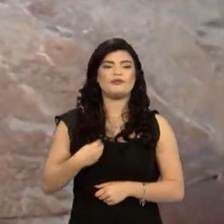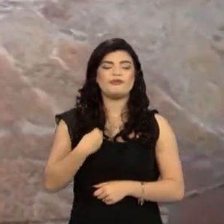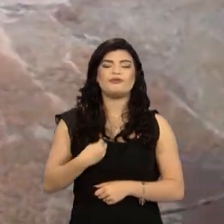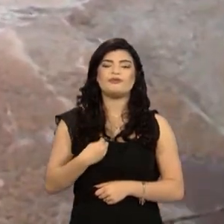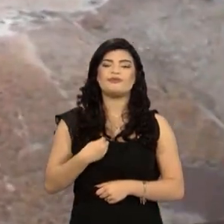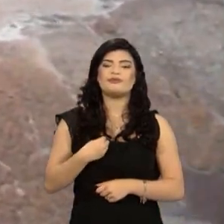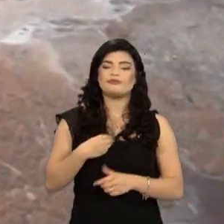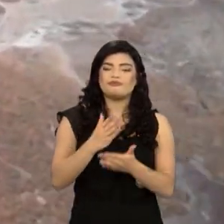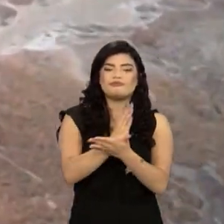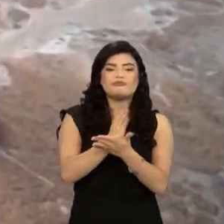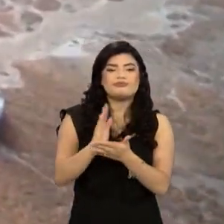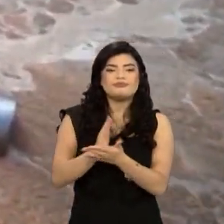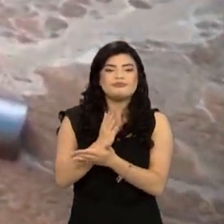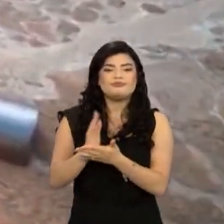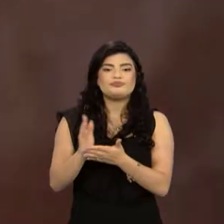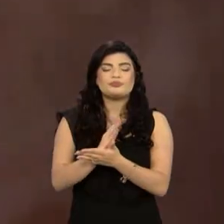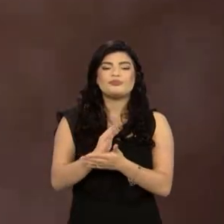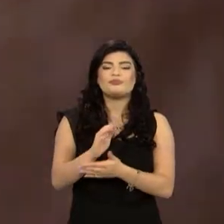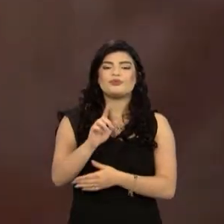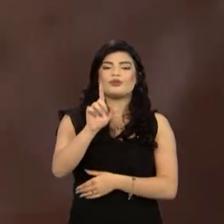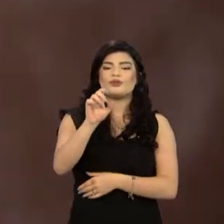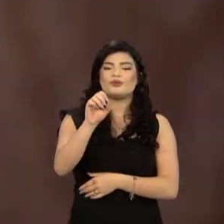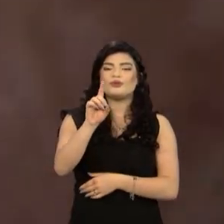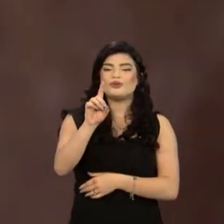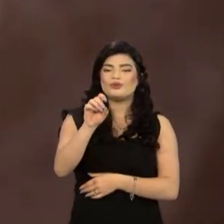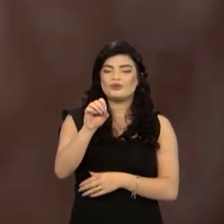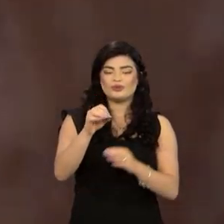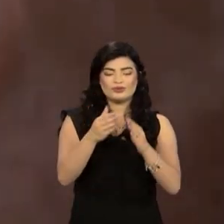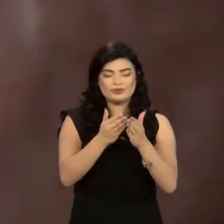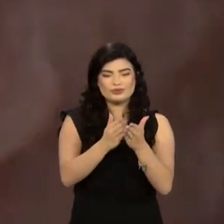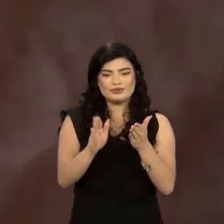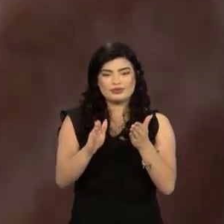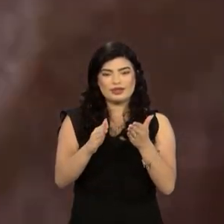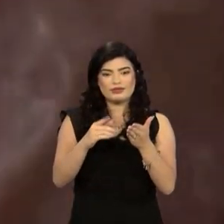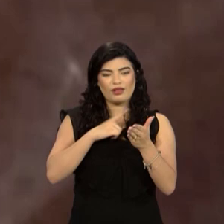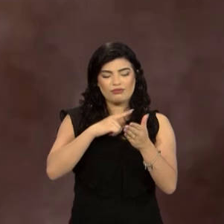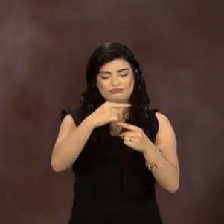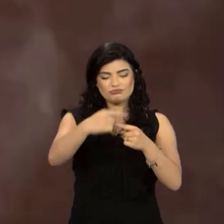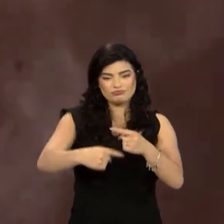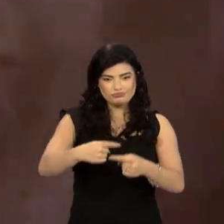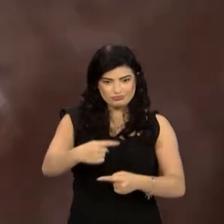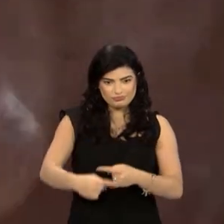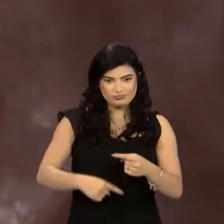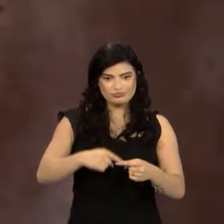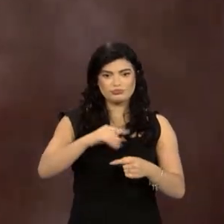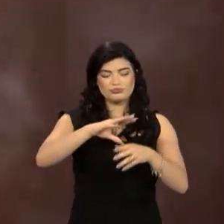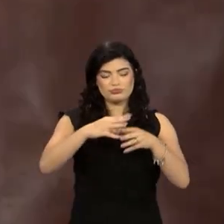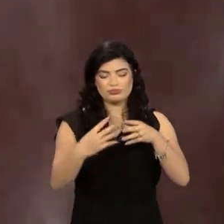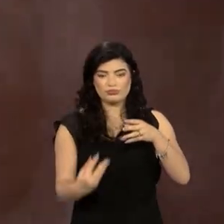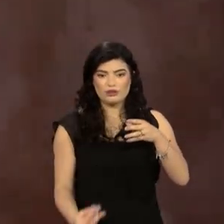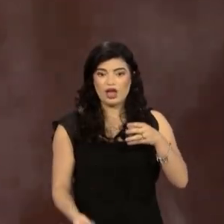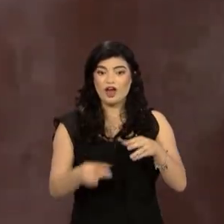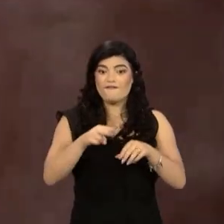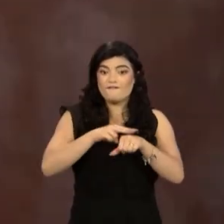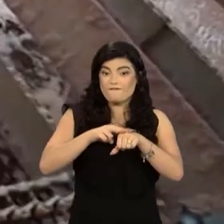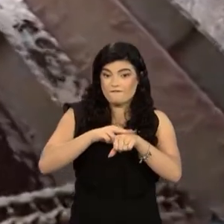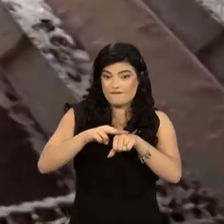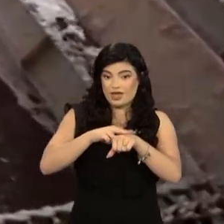classifica eles em lodo, principalmente da estação de tratamento de fluentes, resíduo da linha verde